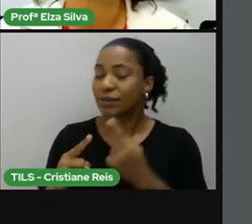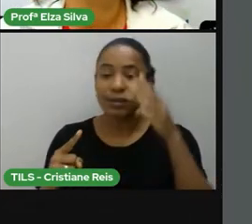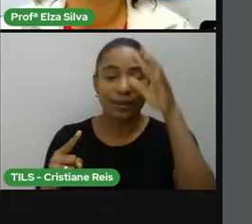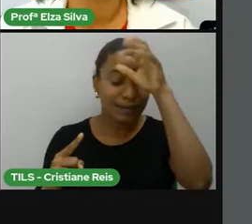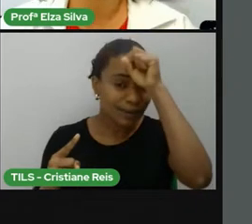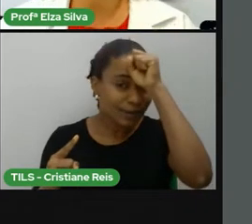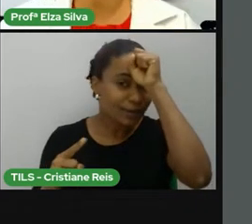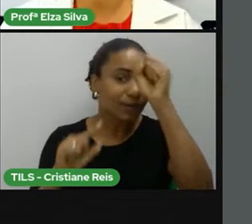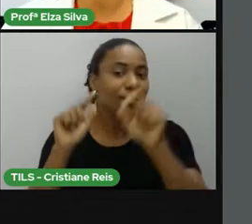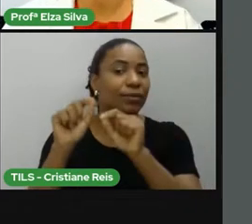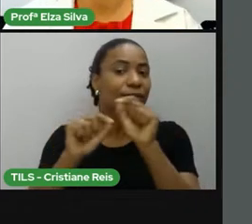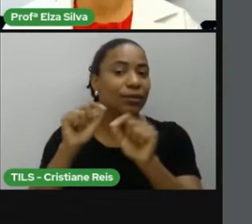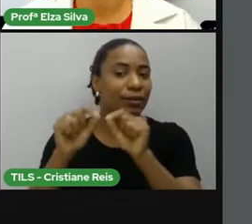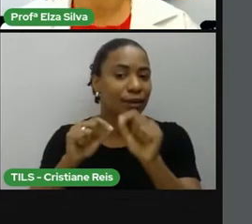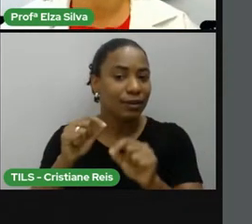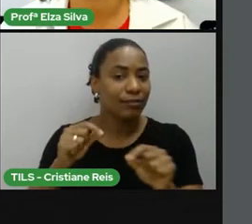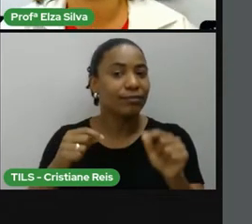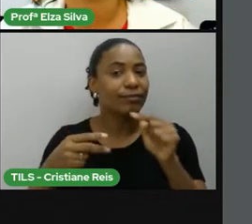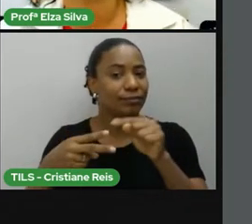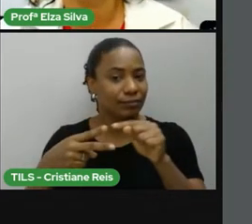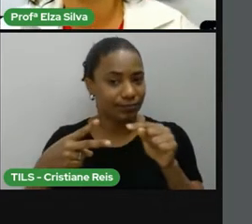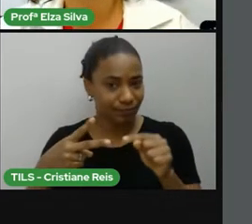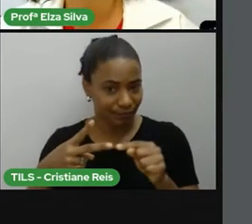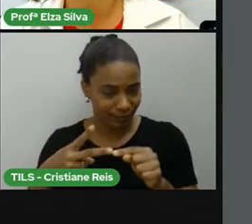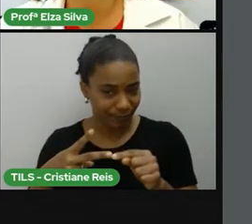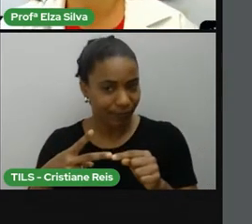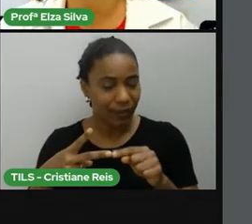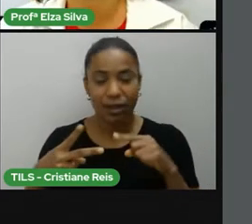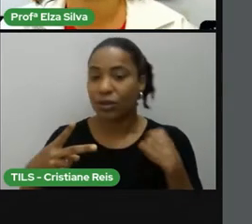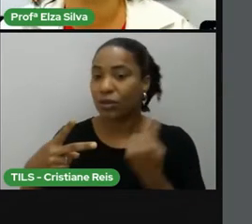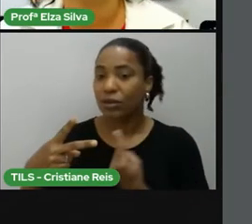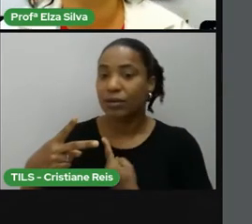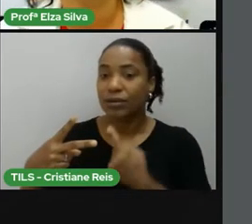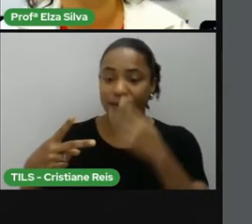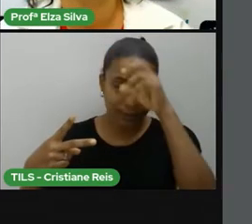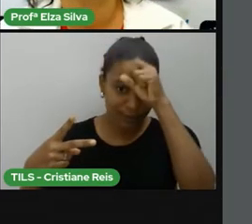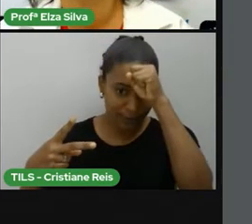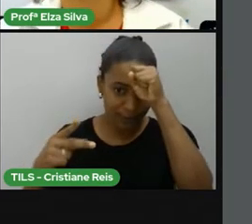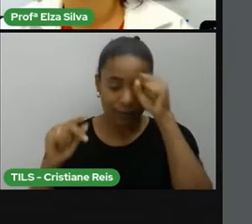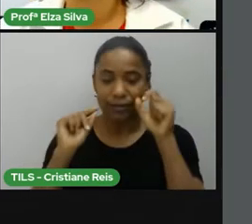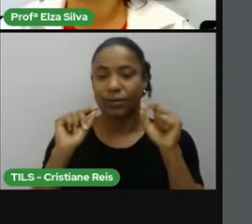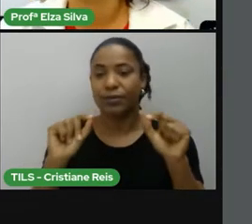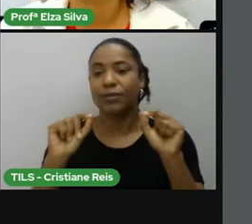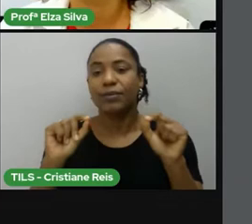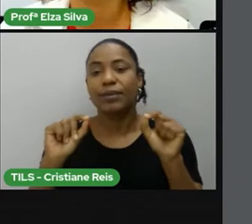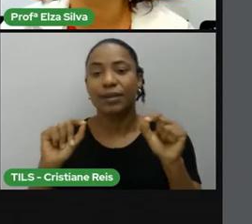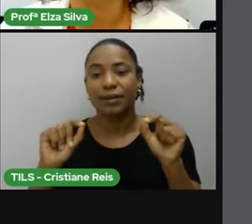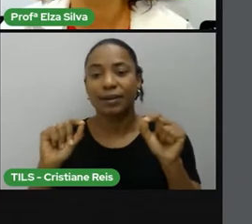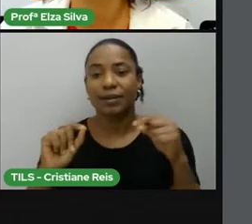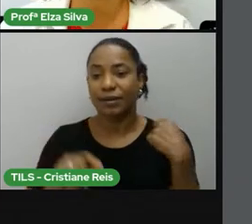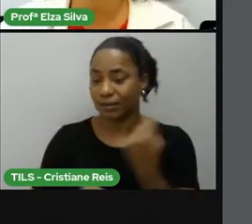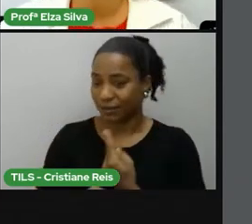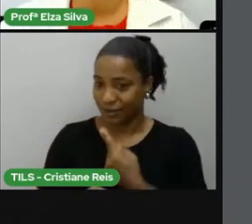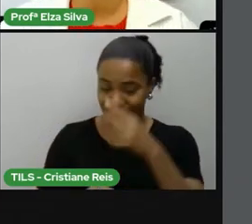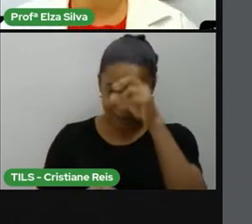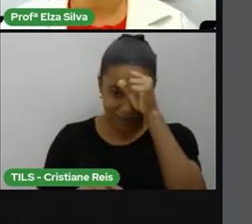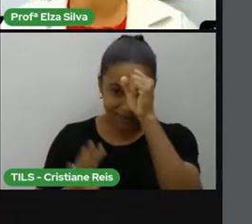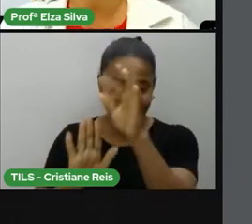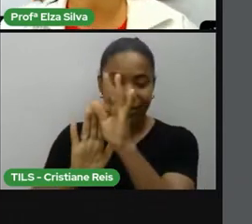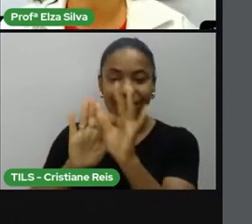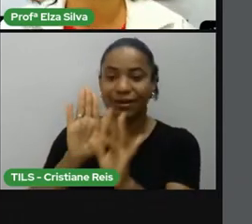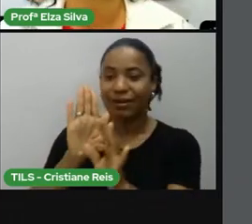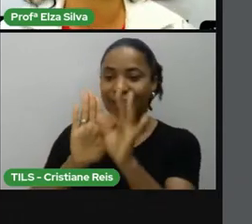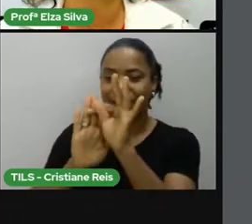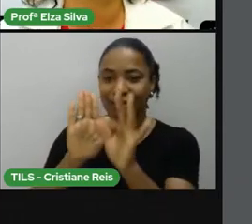O que é que nós vamos aprender hoje? Vamos conhecer textos sobre